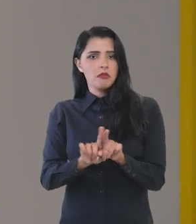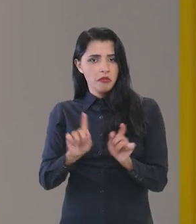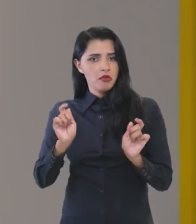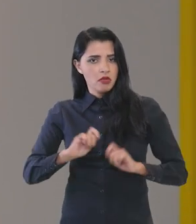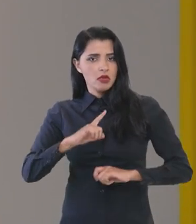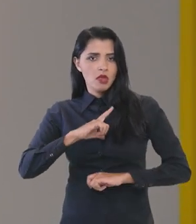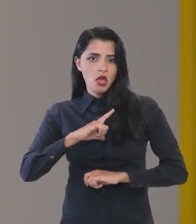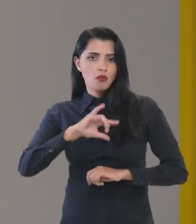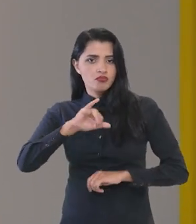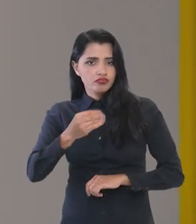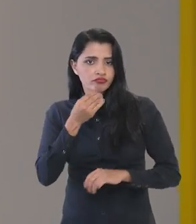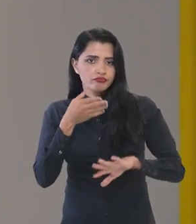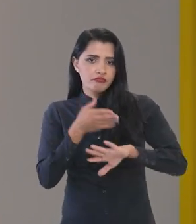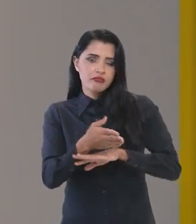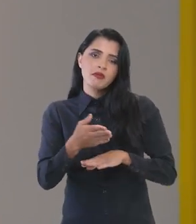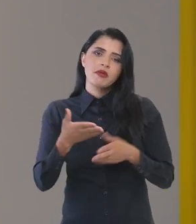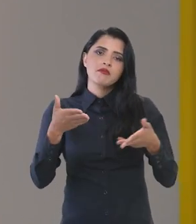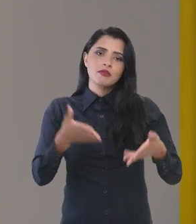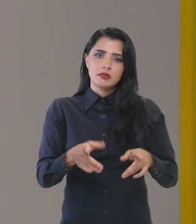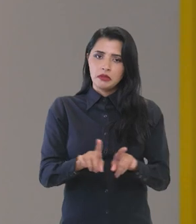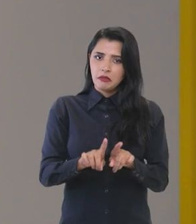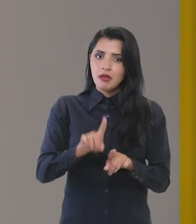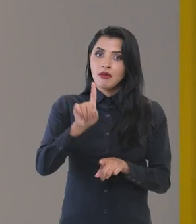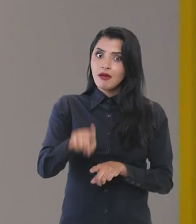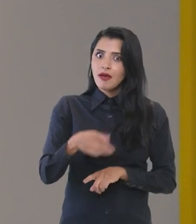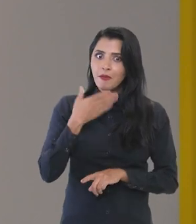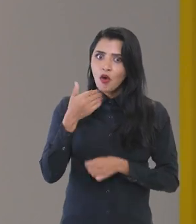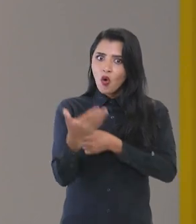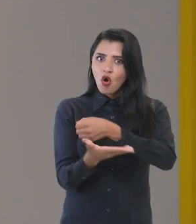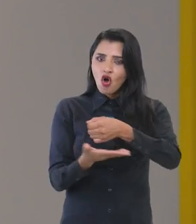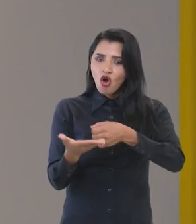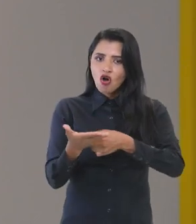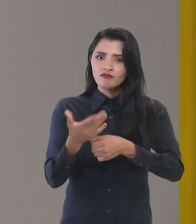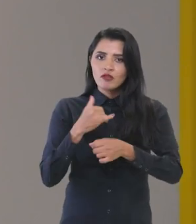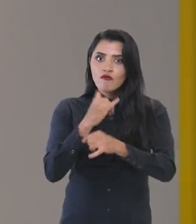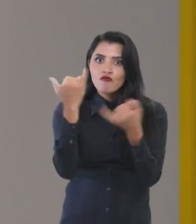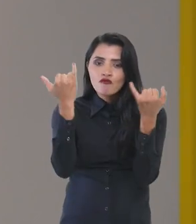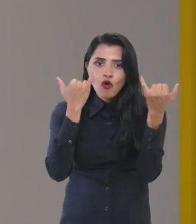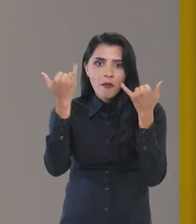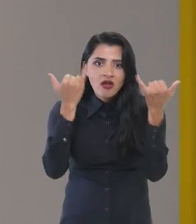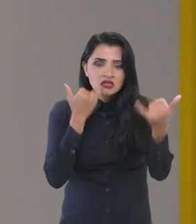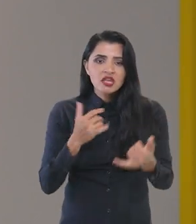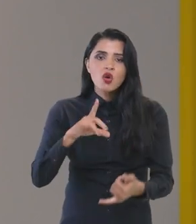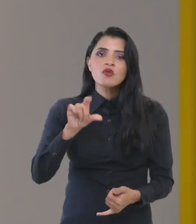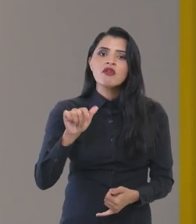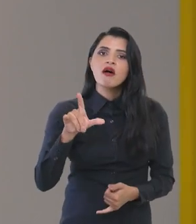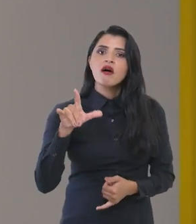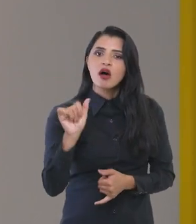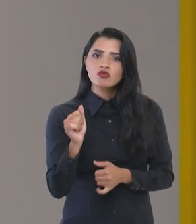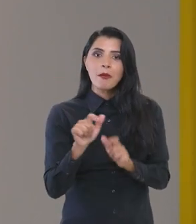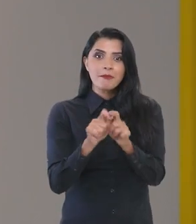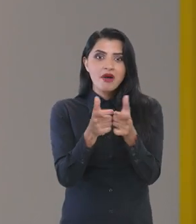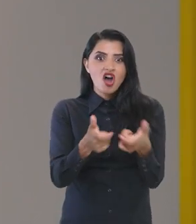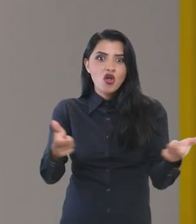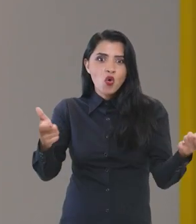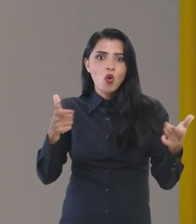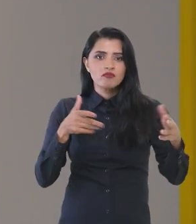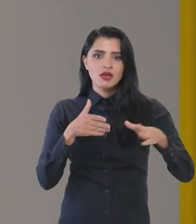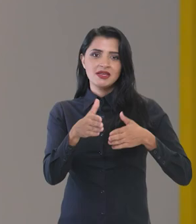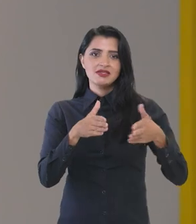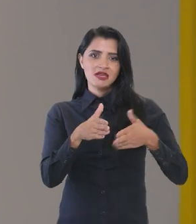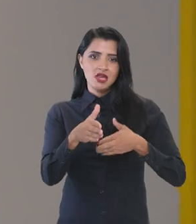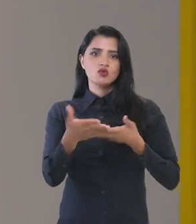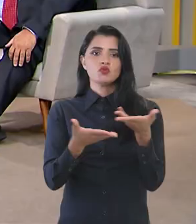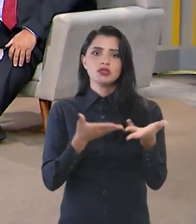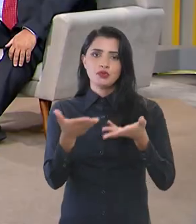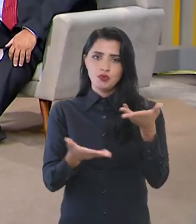também tenham a oportunidade de ali participar. Então, é a maior base de dados, né? E a maior base de